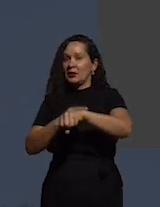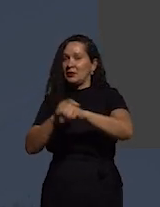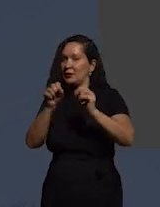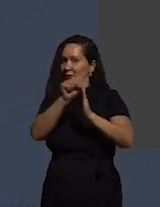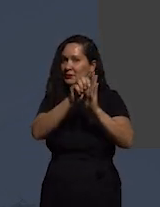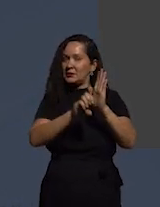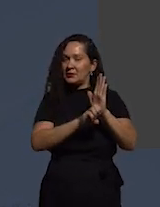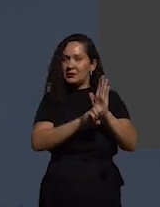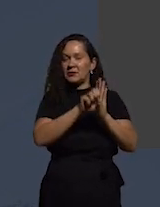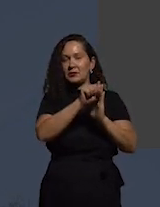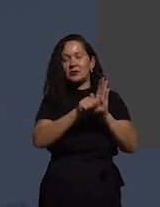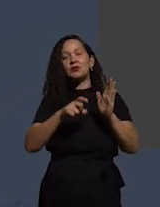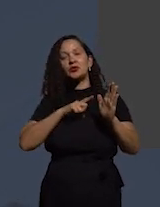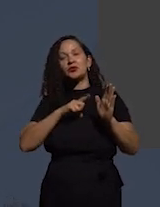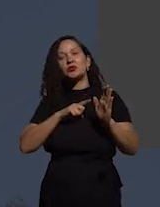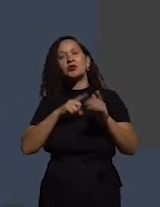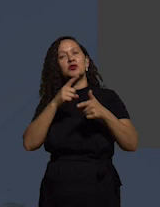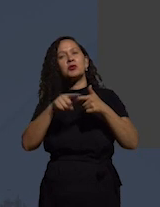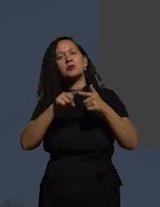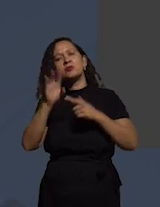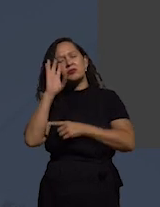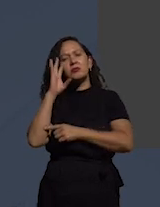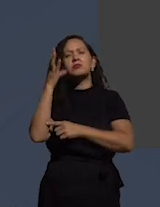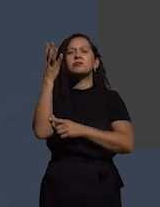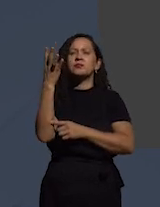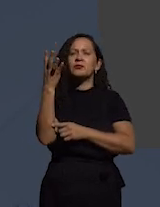tiveram seus problemas resolvidos